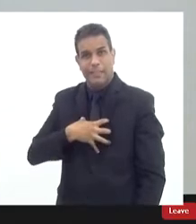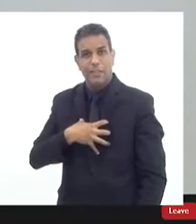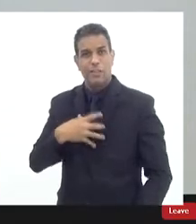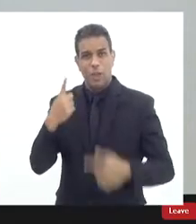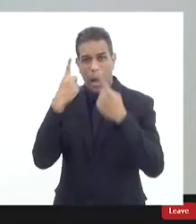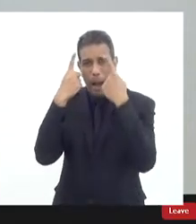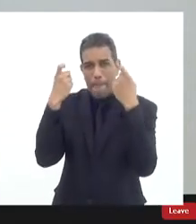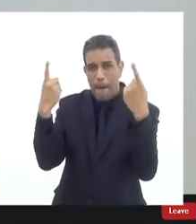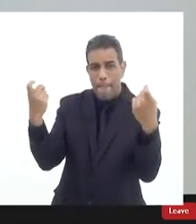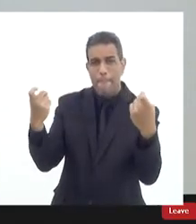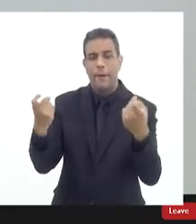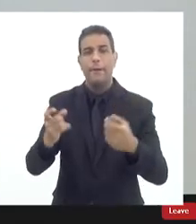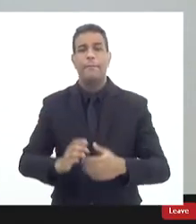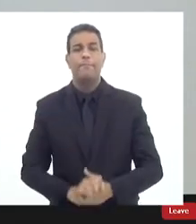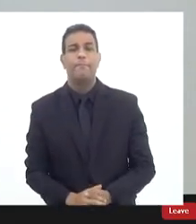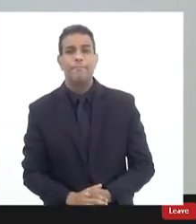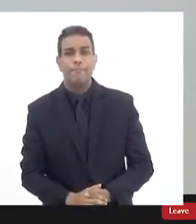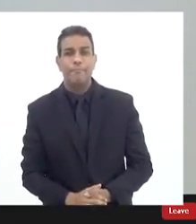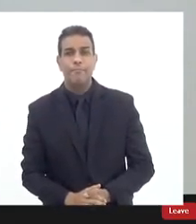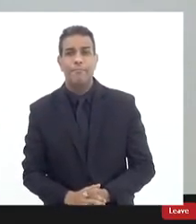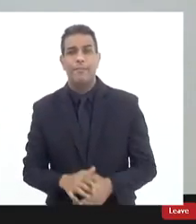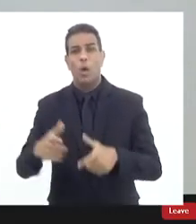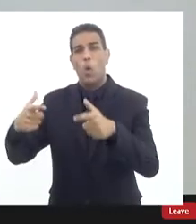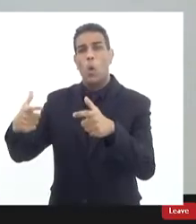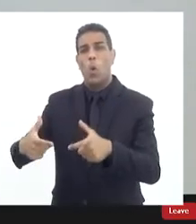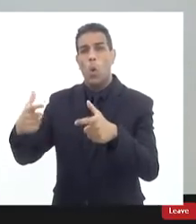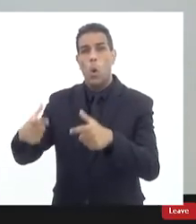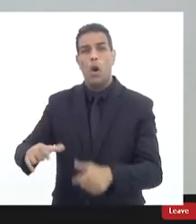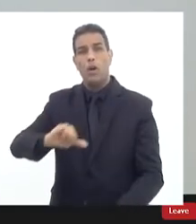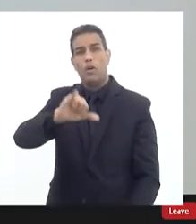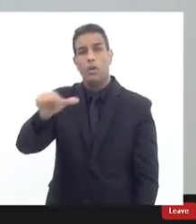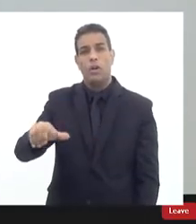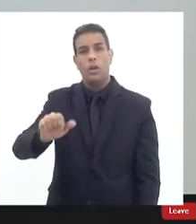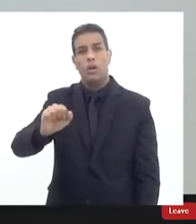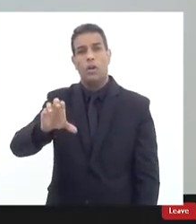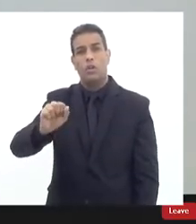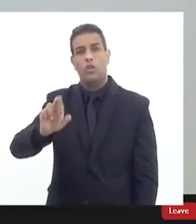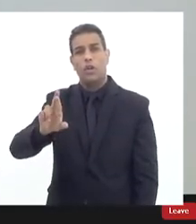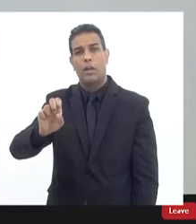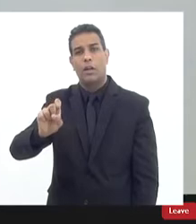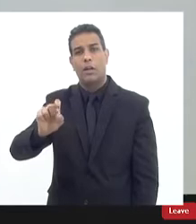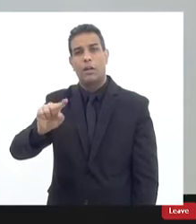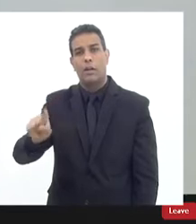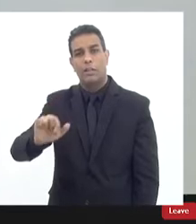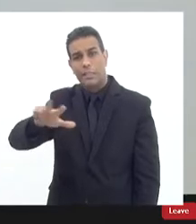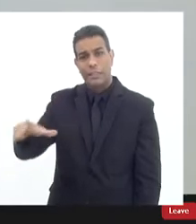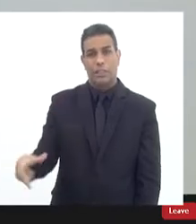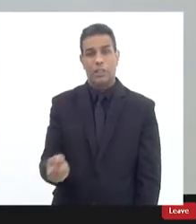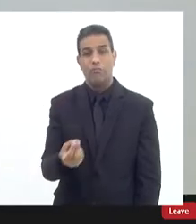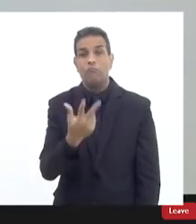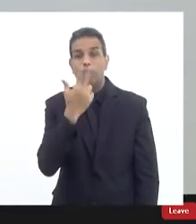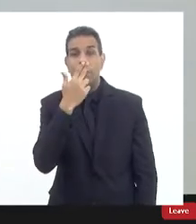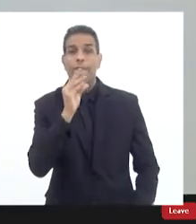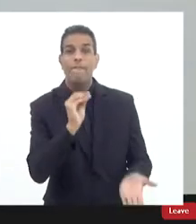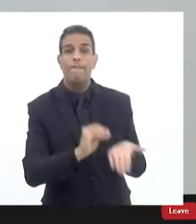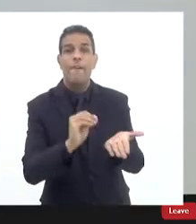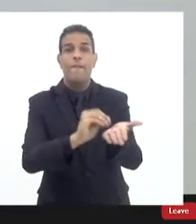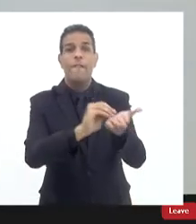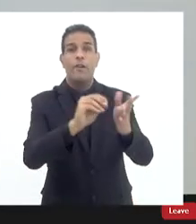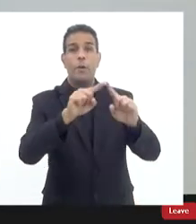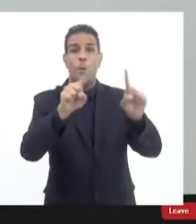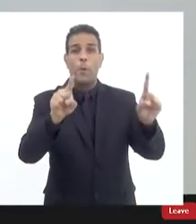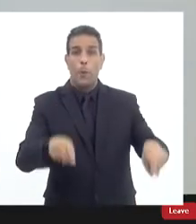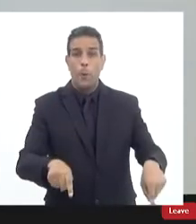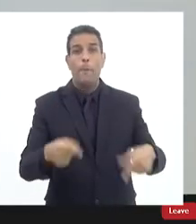relação também para concluir a questão do Jacarezinho a defensoria pública a falta de quadro ela estabeleceu um convênio direto com a USP